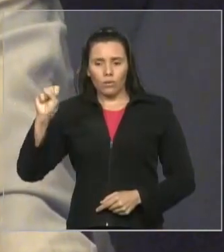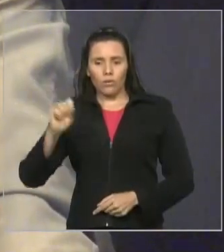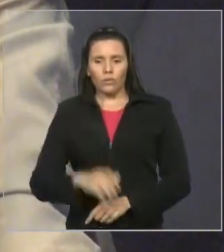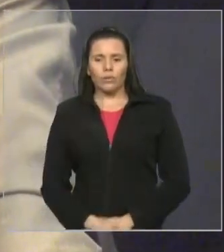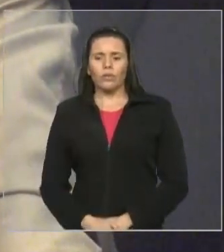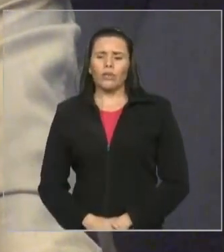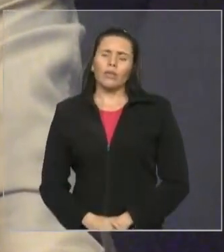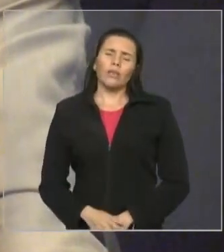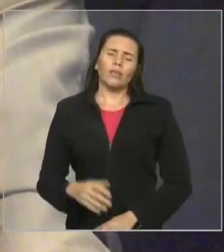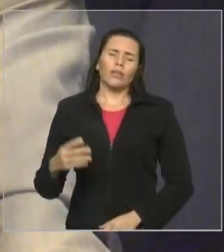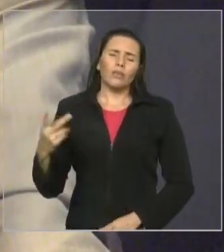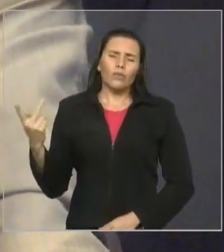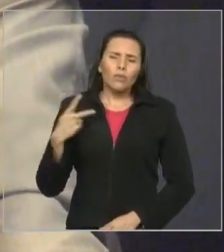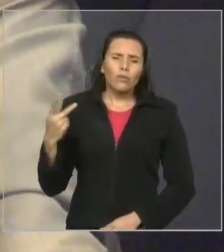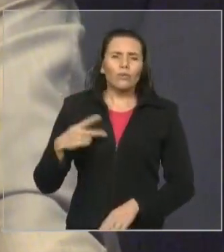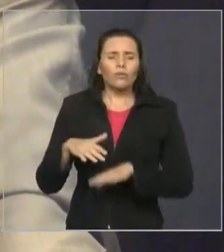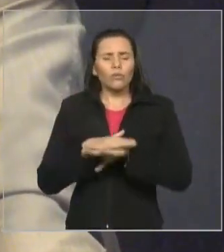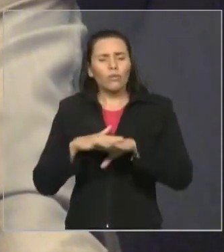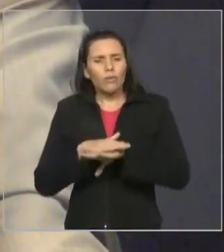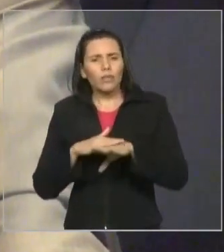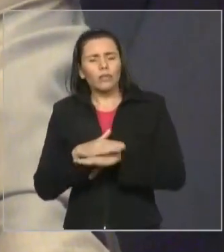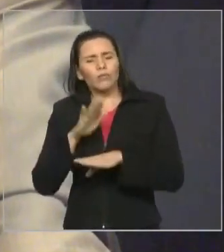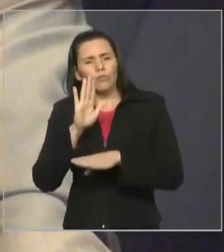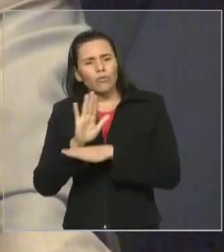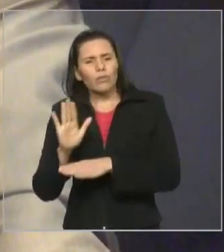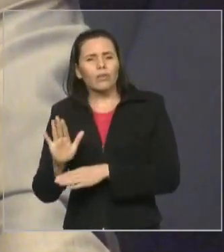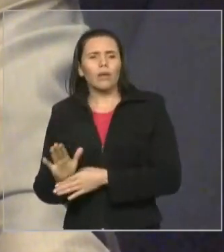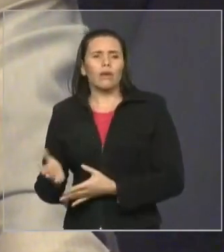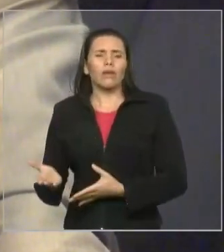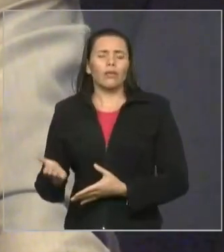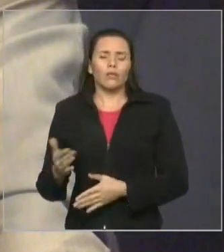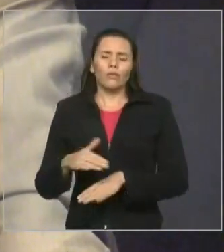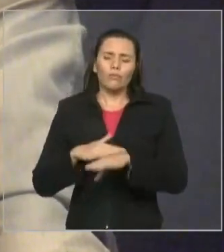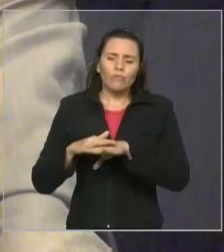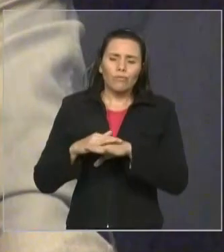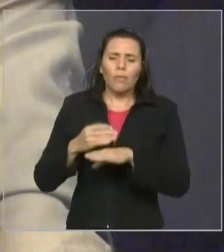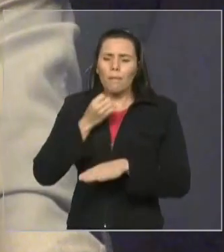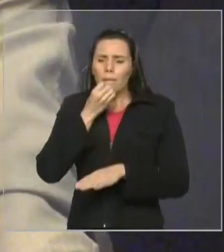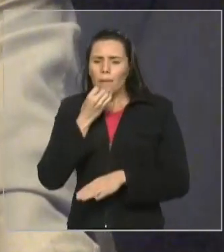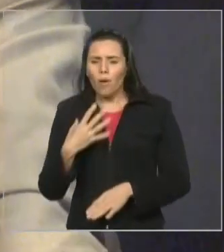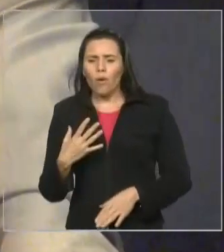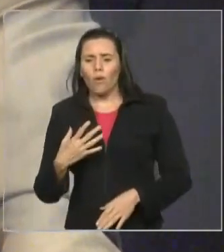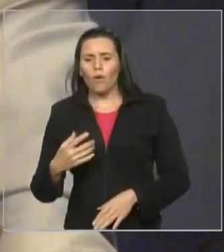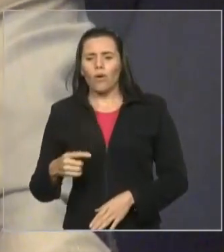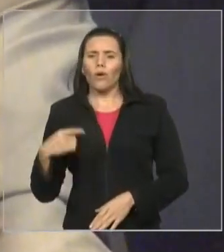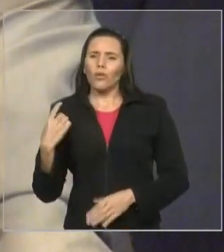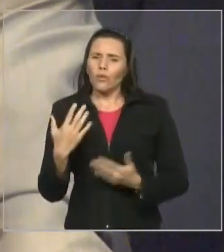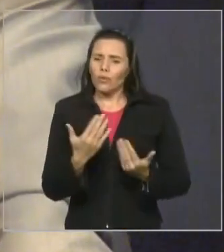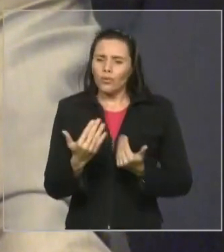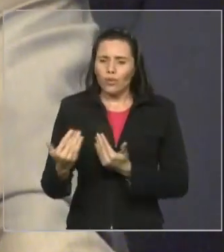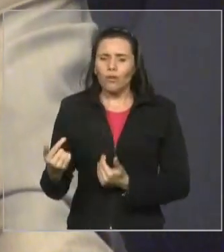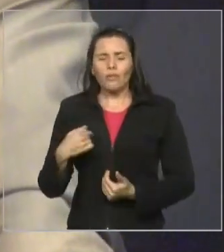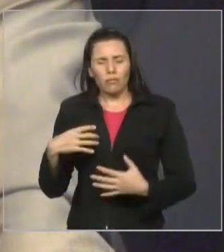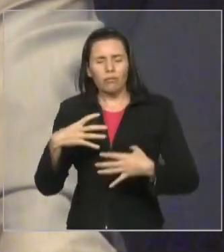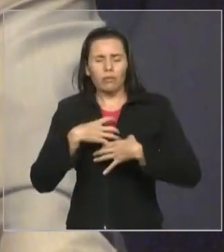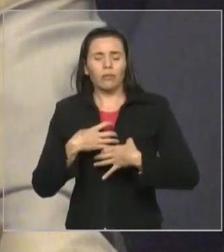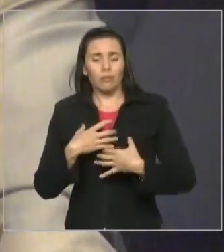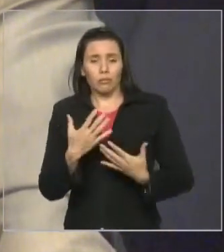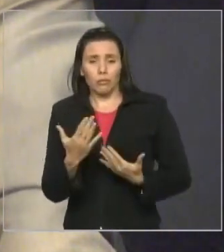boas, memoráveis, tratando de assuntos. Ali a gente ainda é jovem, jovem na política, porque eu ainda me sinto jovem,